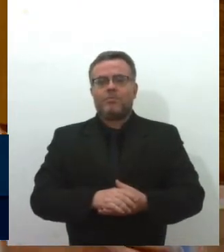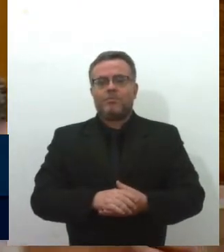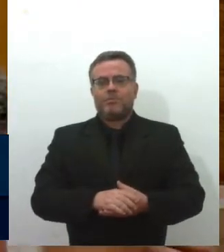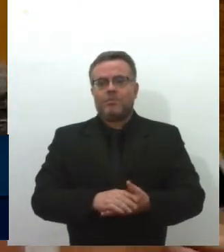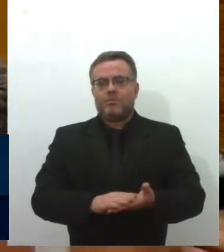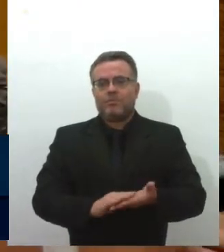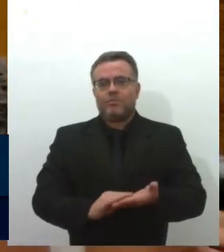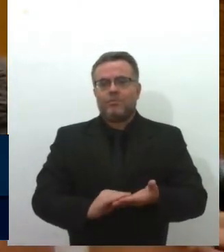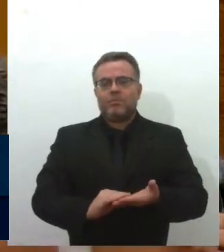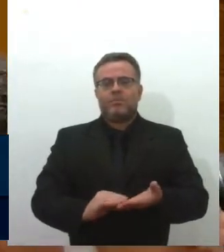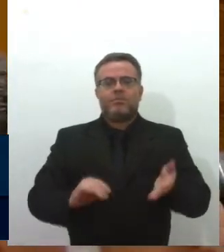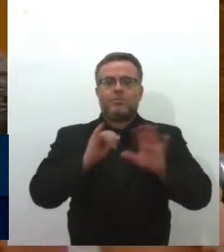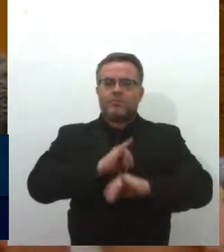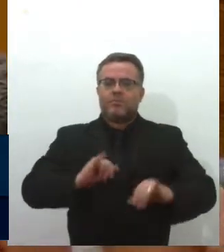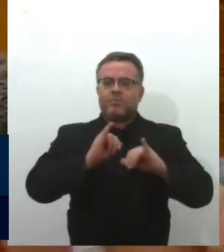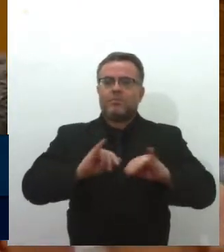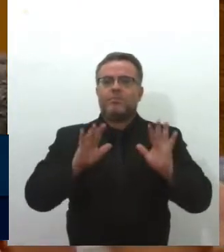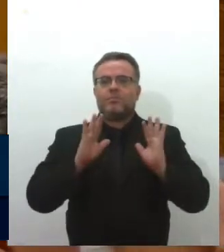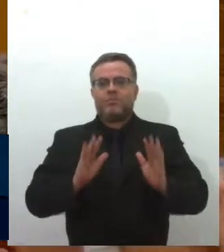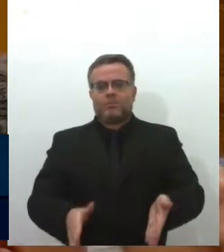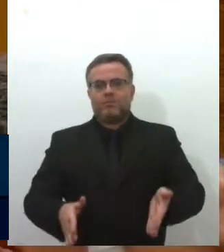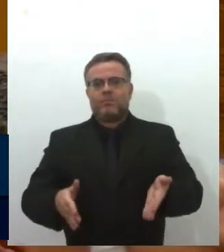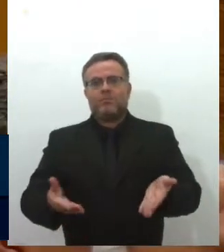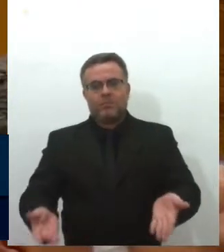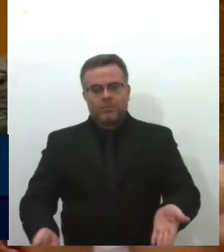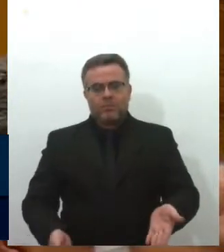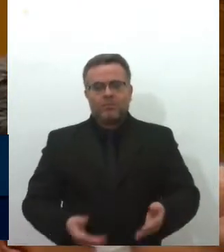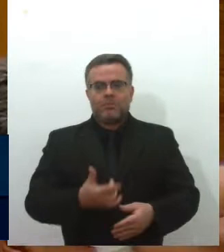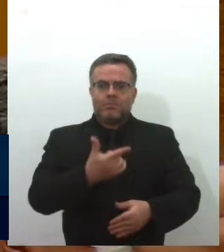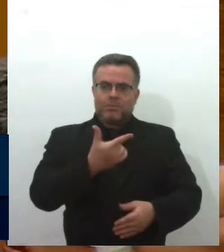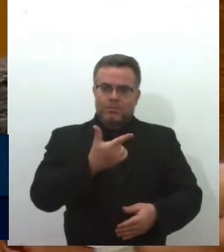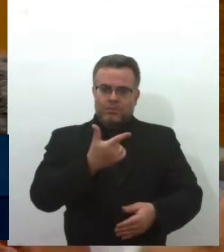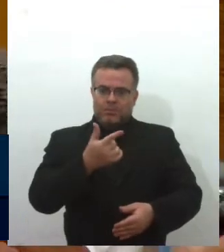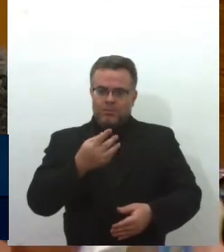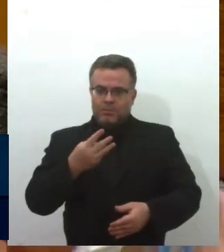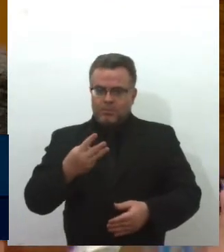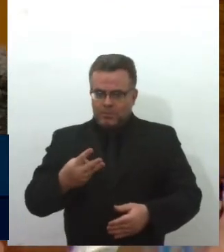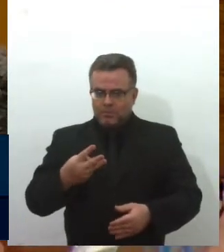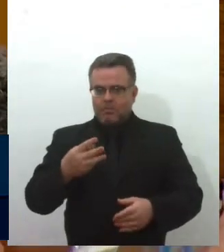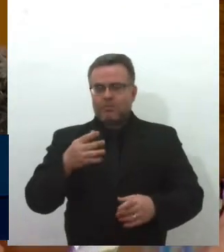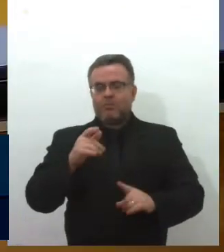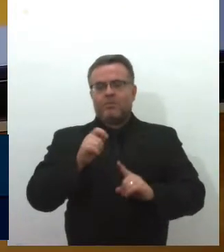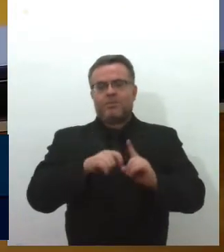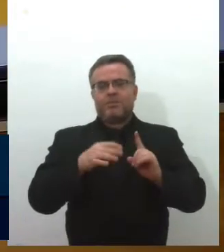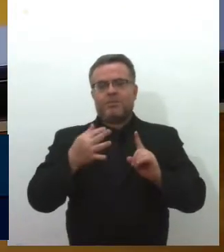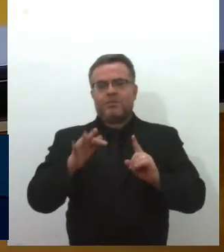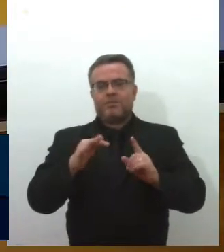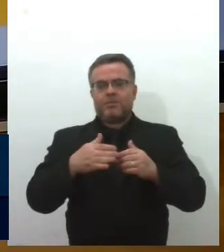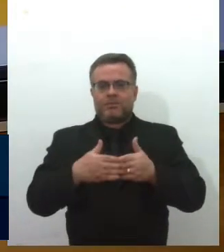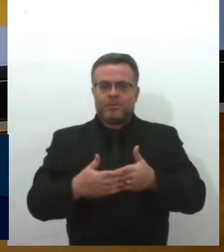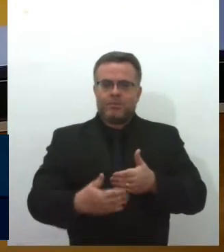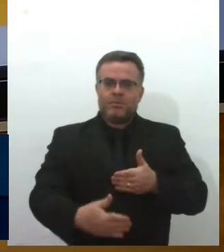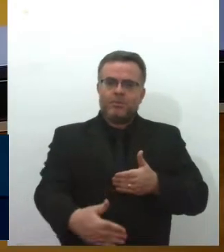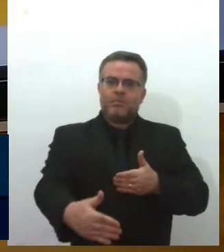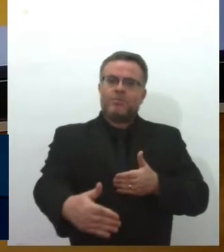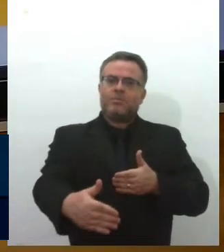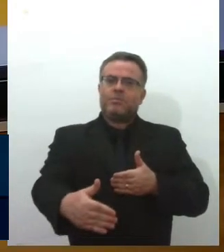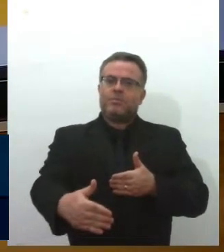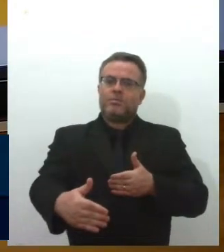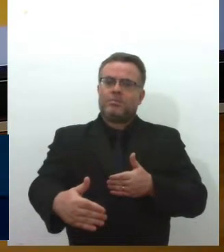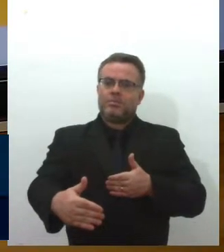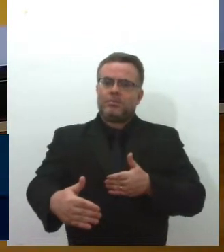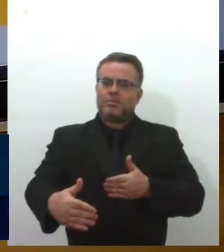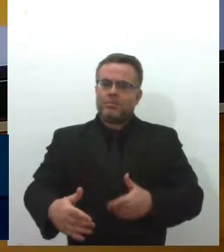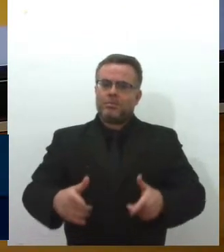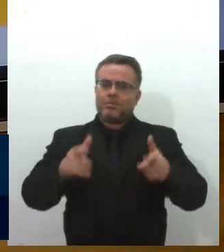anunciou que, a partir do dia 23 de fevereiro, no Centro